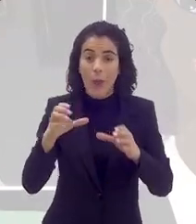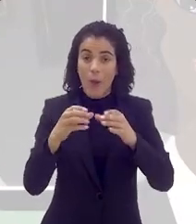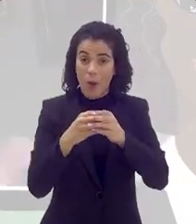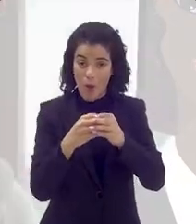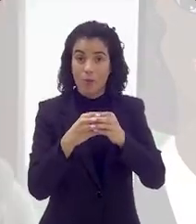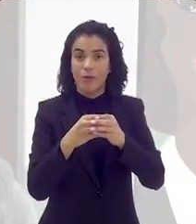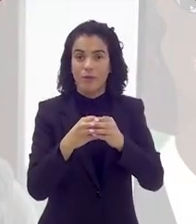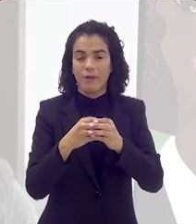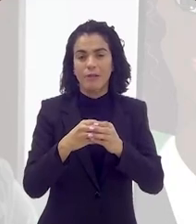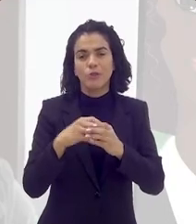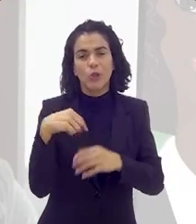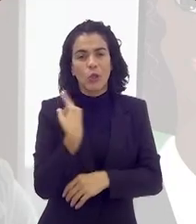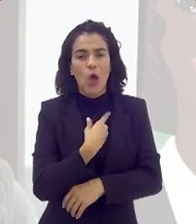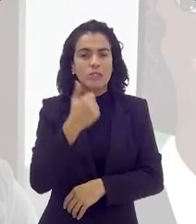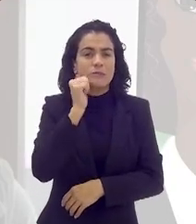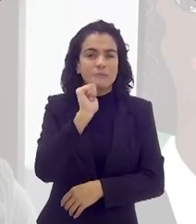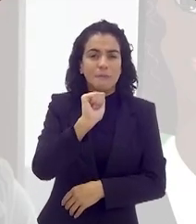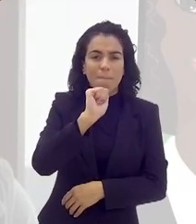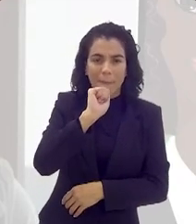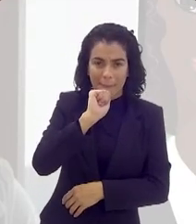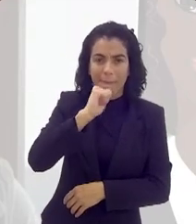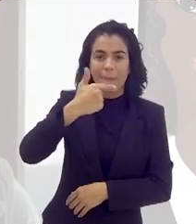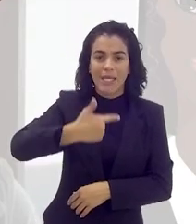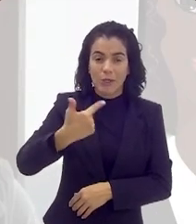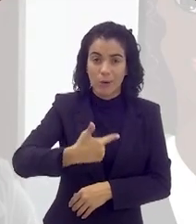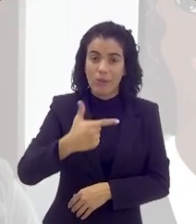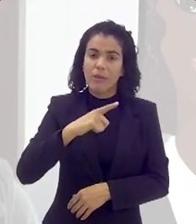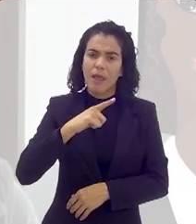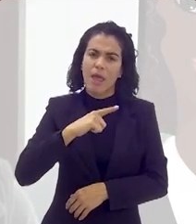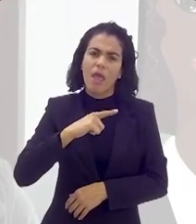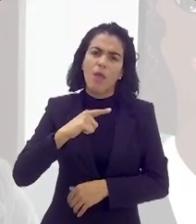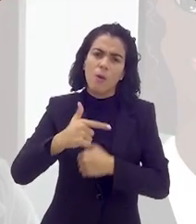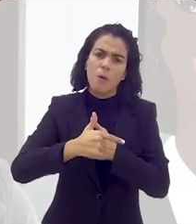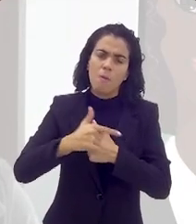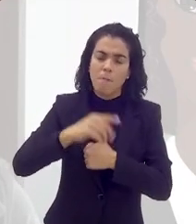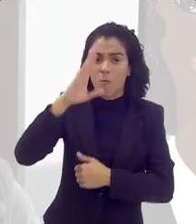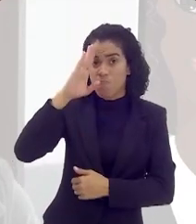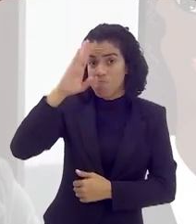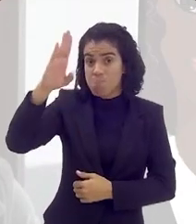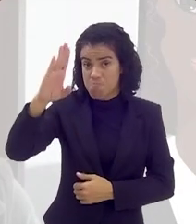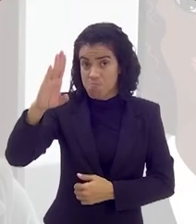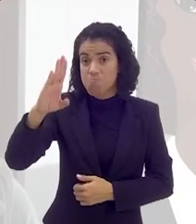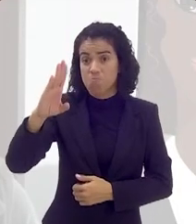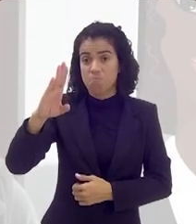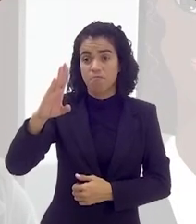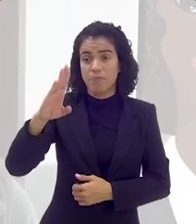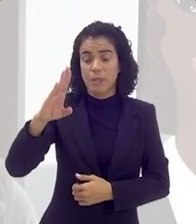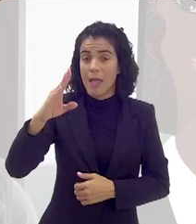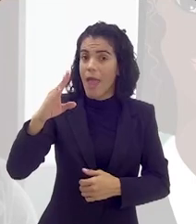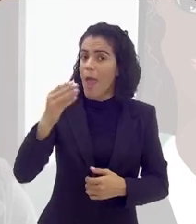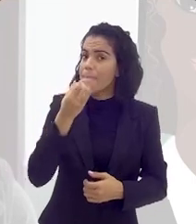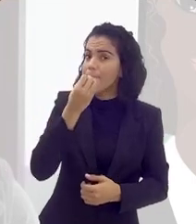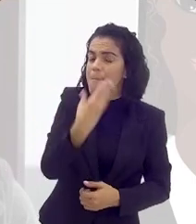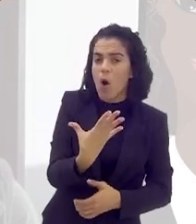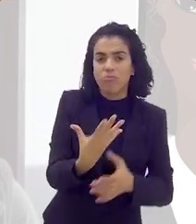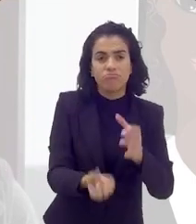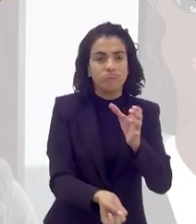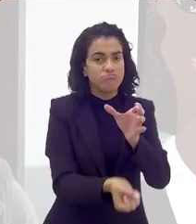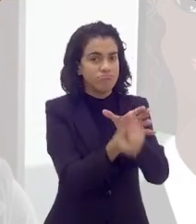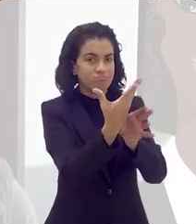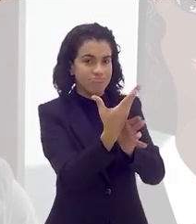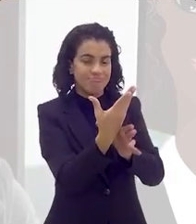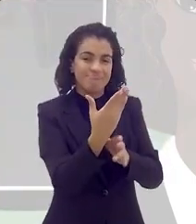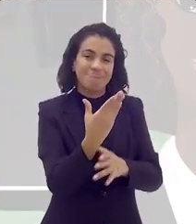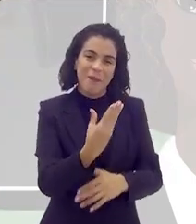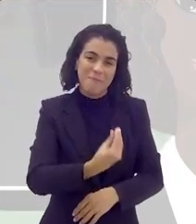essa comunidade, a comunidade Somos Madrastas, eu acho que tem um papel fundamental e é muito recente que isso tenha acontecido, mas pelo